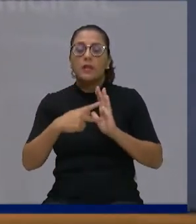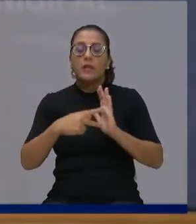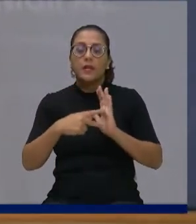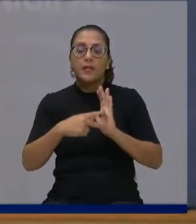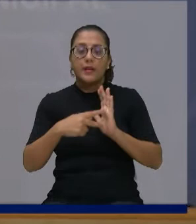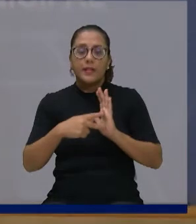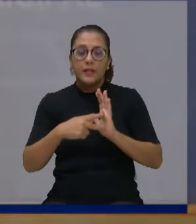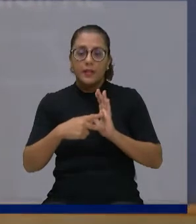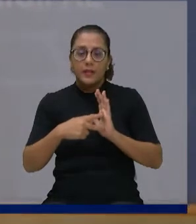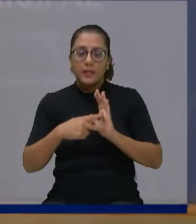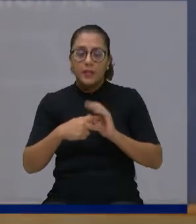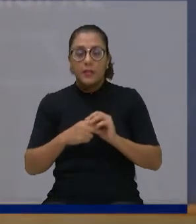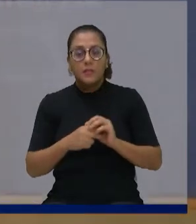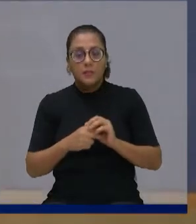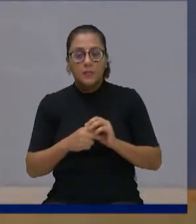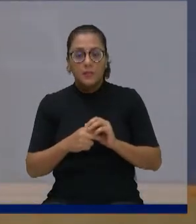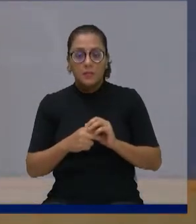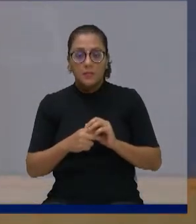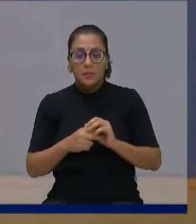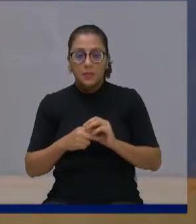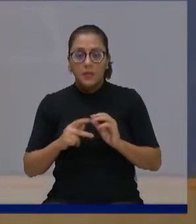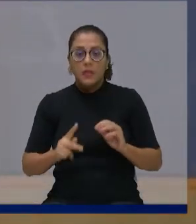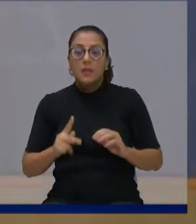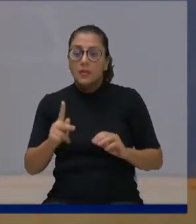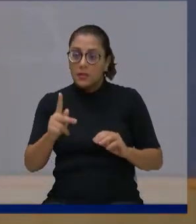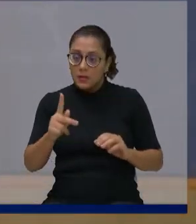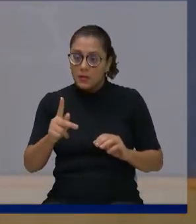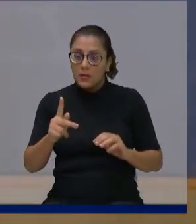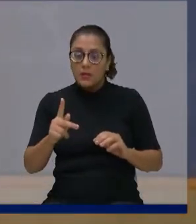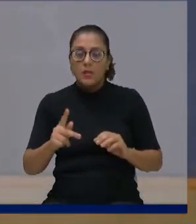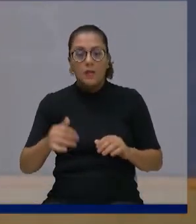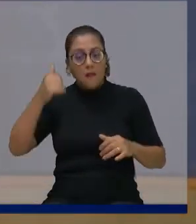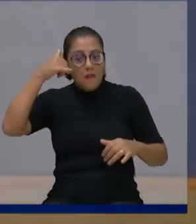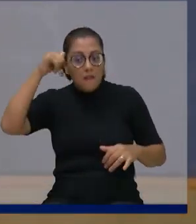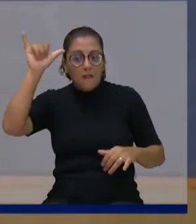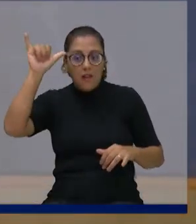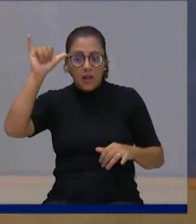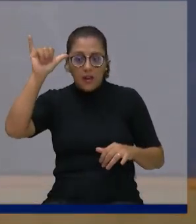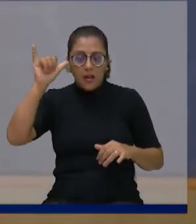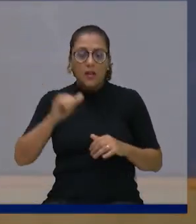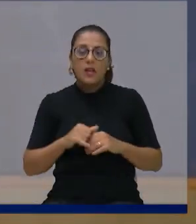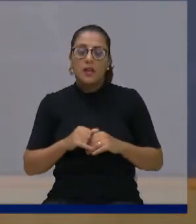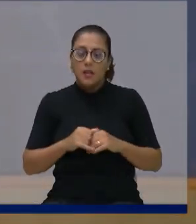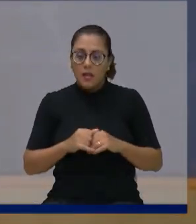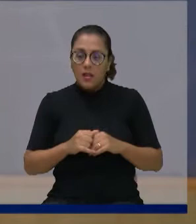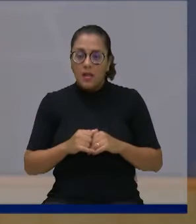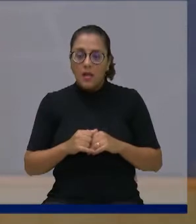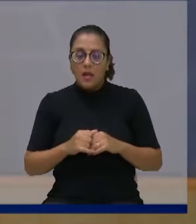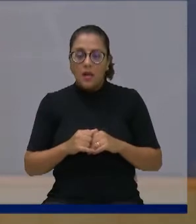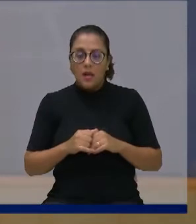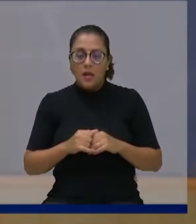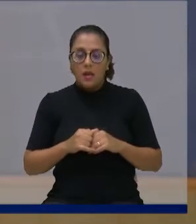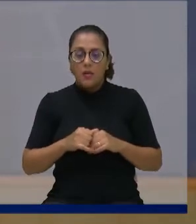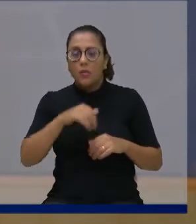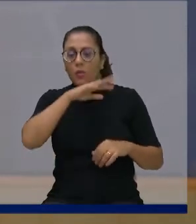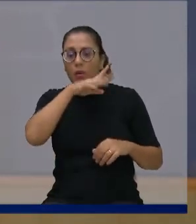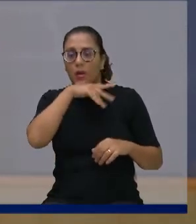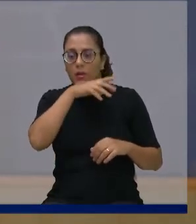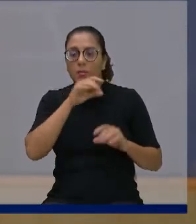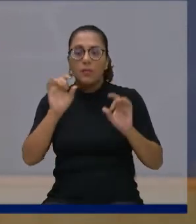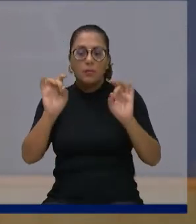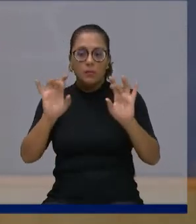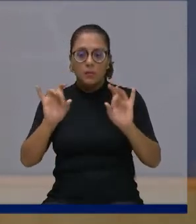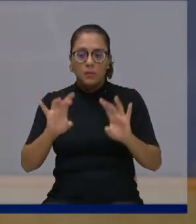ainda que as vaquinhas na Índia sejam animais sagrados. Mas este é um elefante ornamentado, que é muito comum